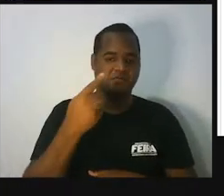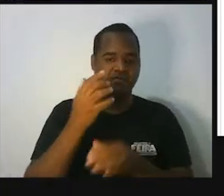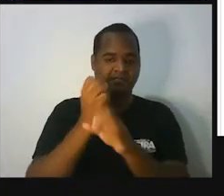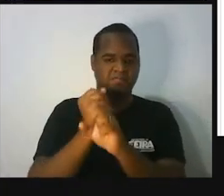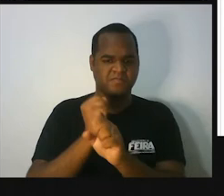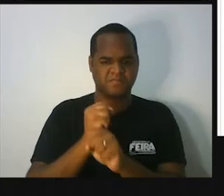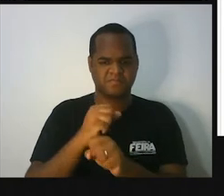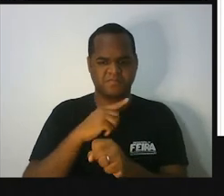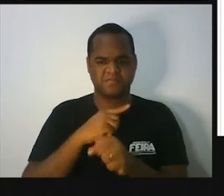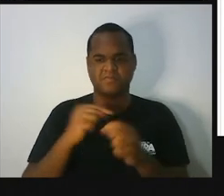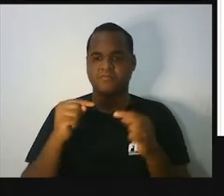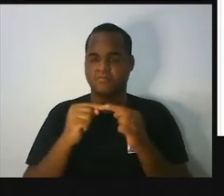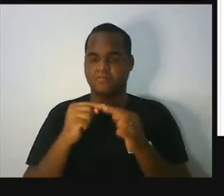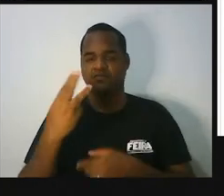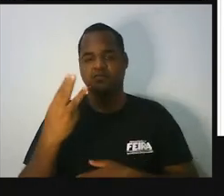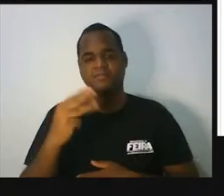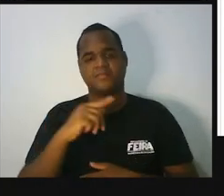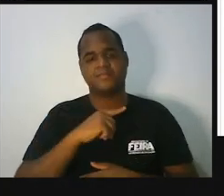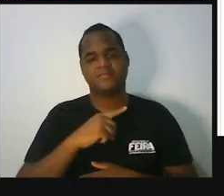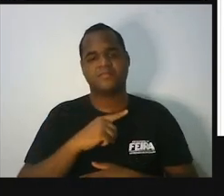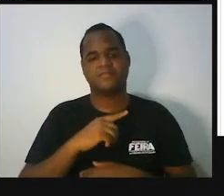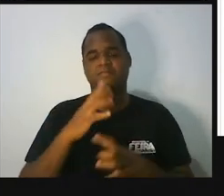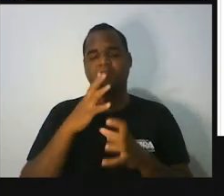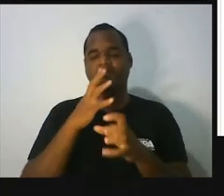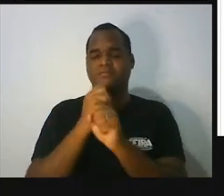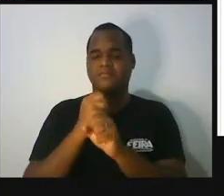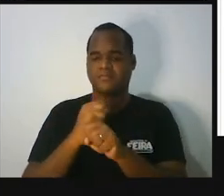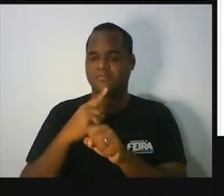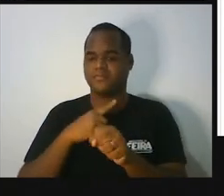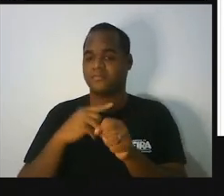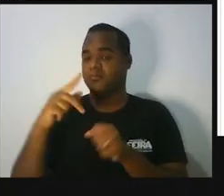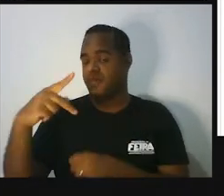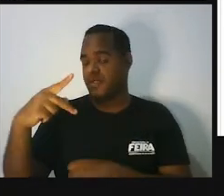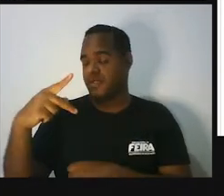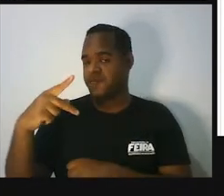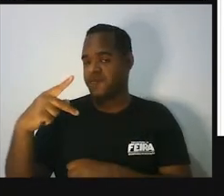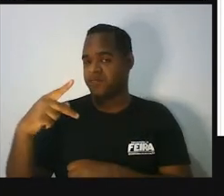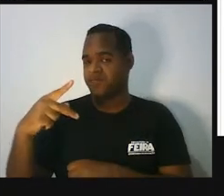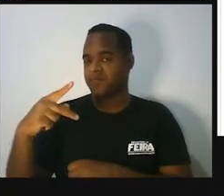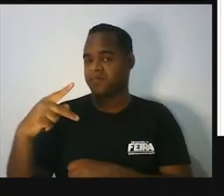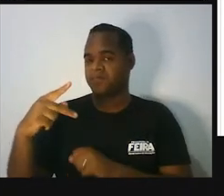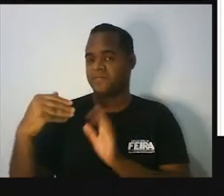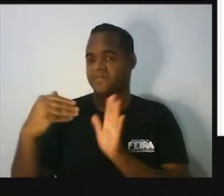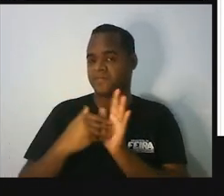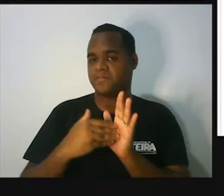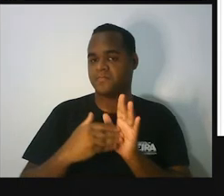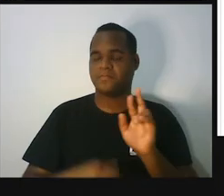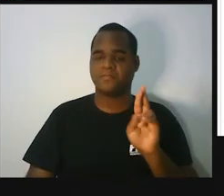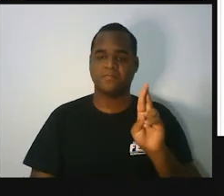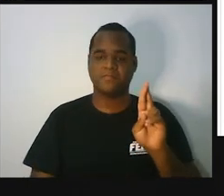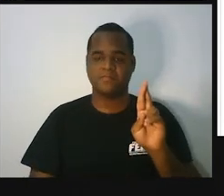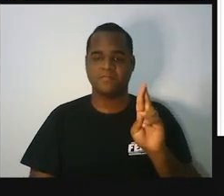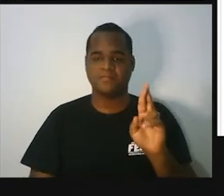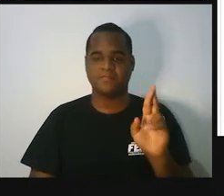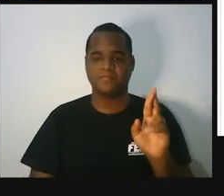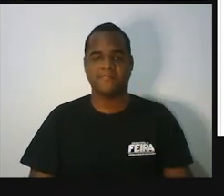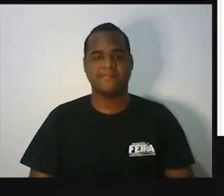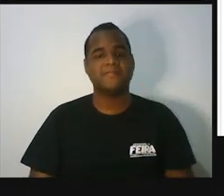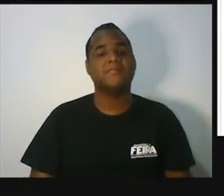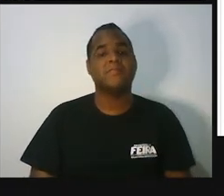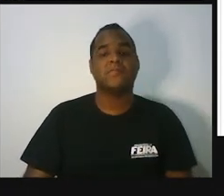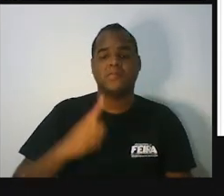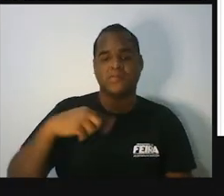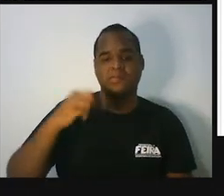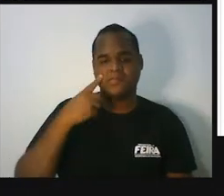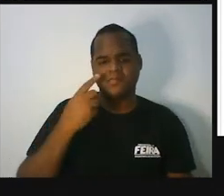deu um 3. Agora, vou medir o lado que vai do ponto P até o ponto R. E aí,